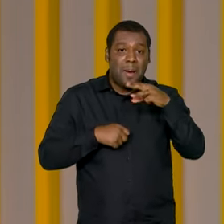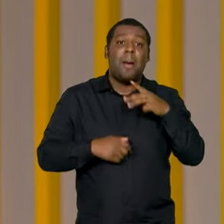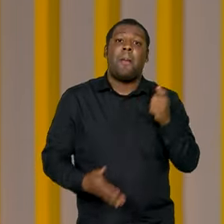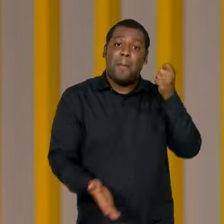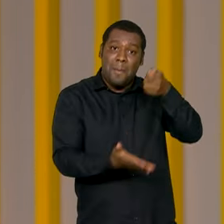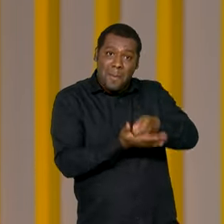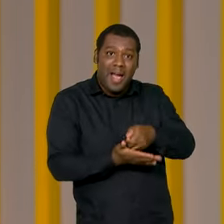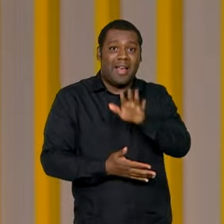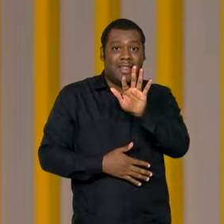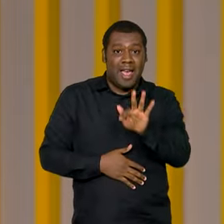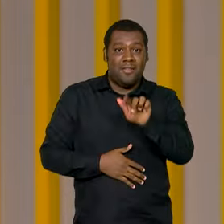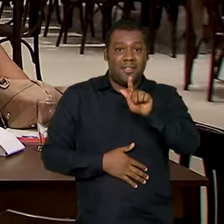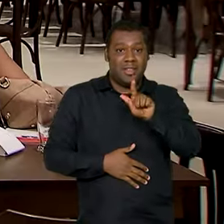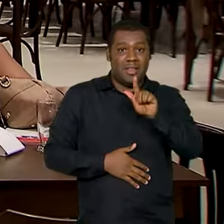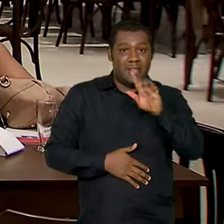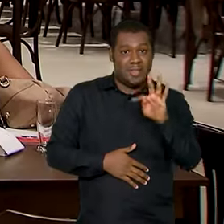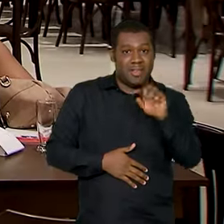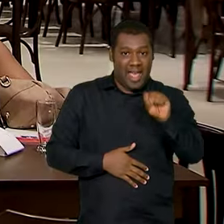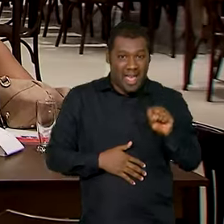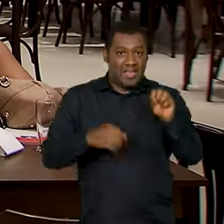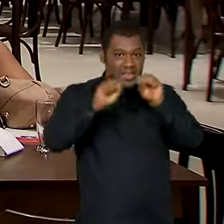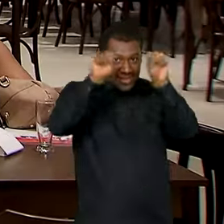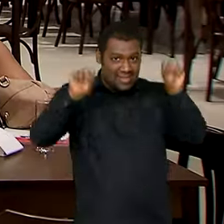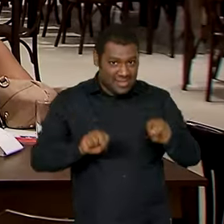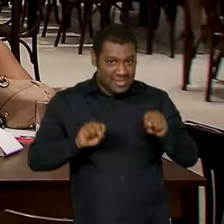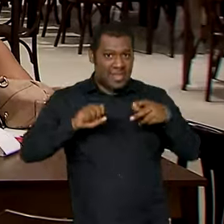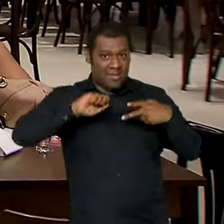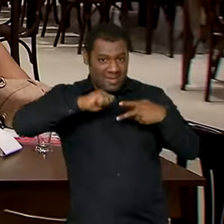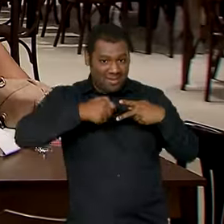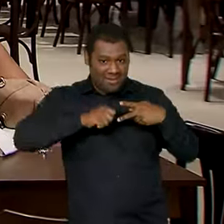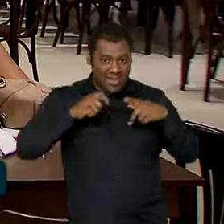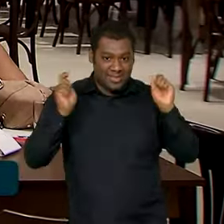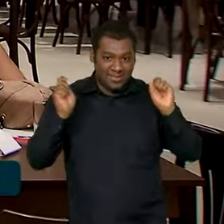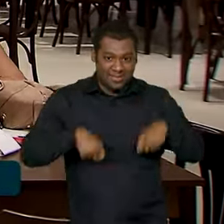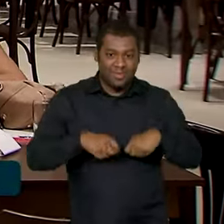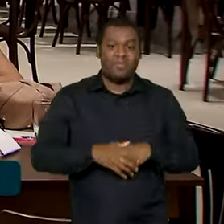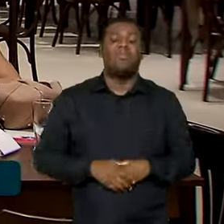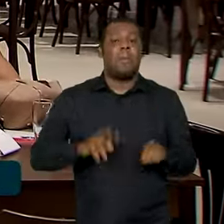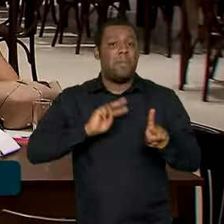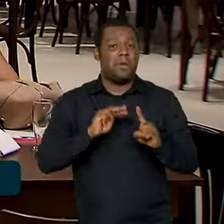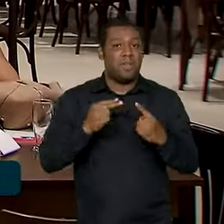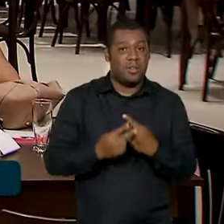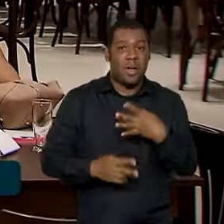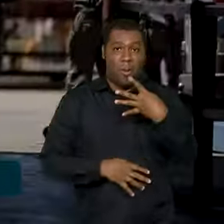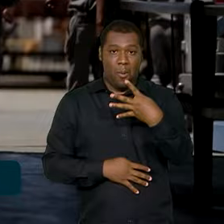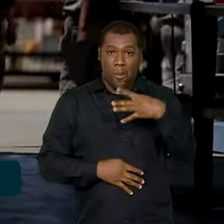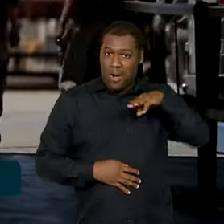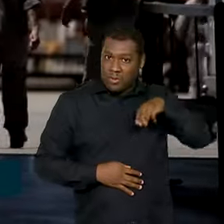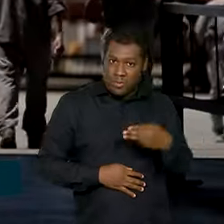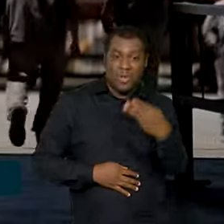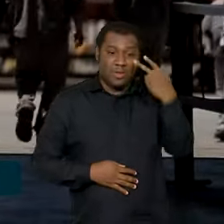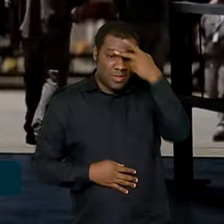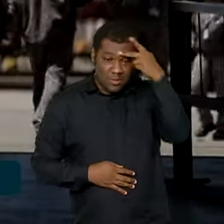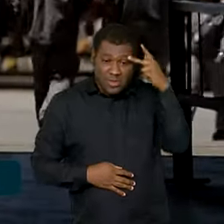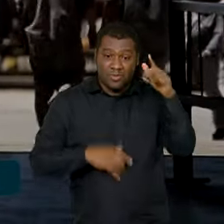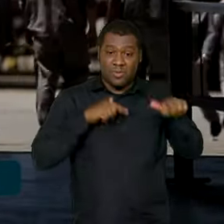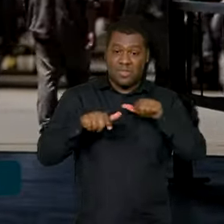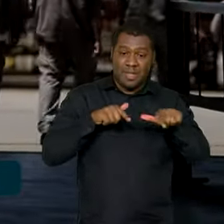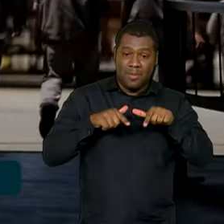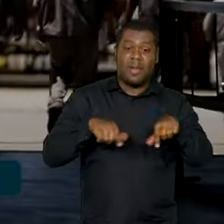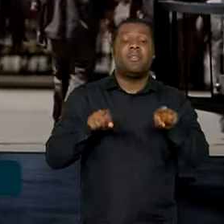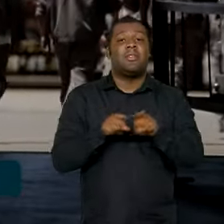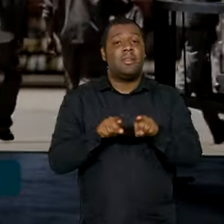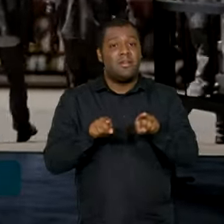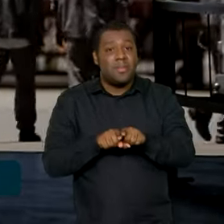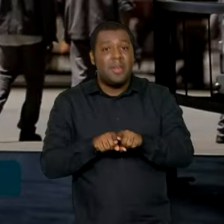do FGTS. A expectativa é que 4,5 de empregadores e mais de 50